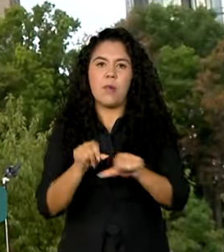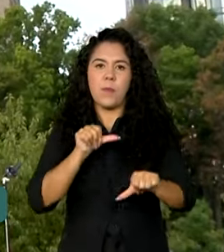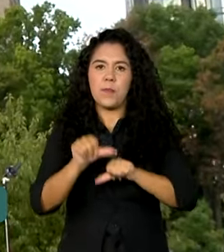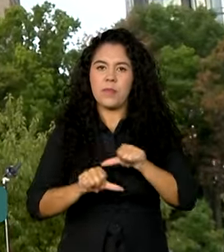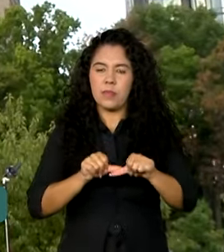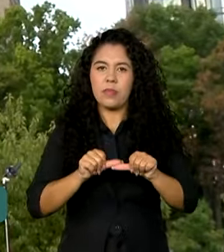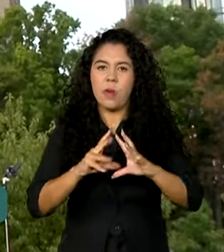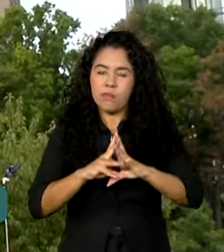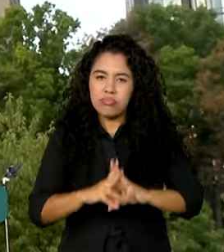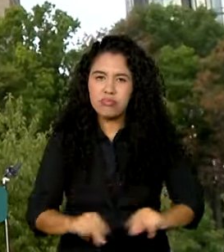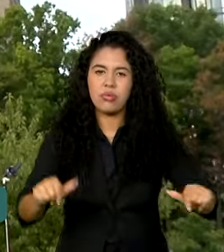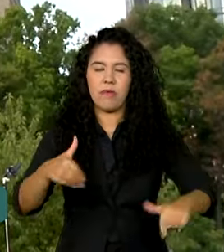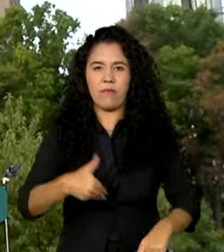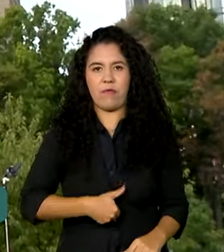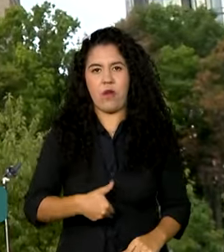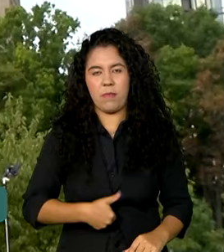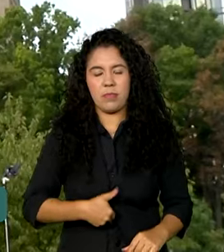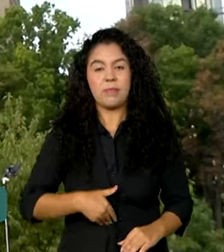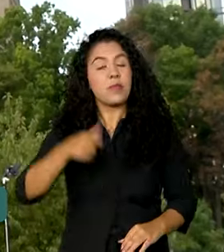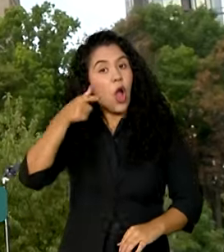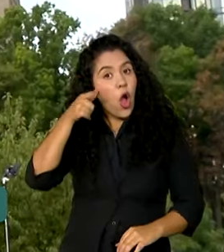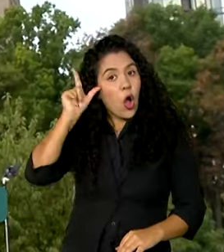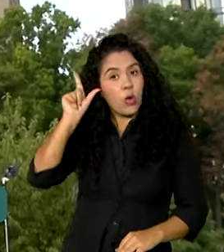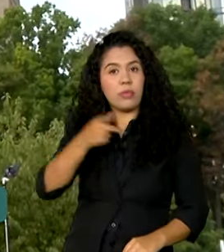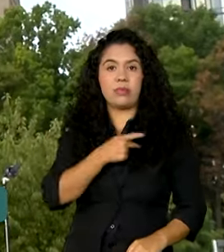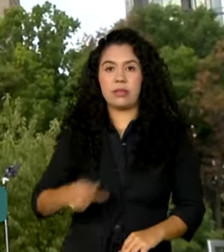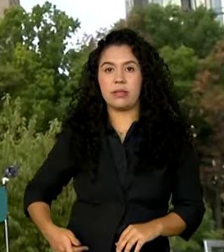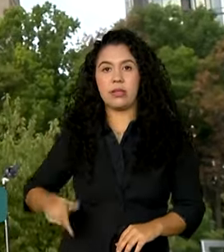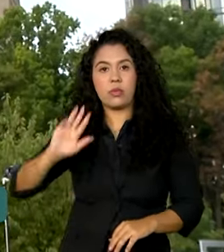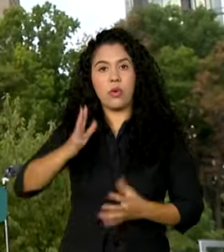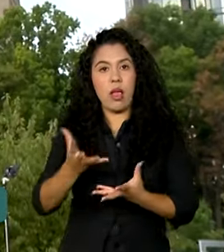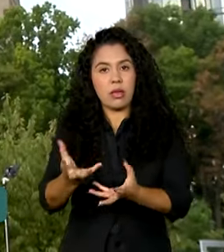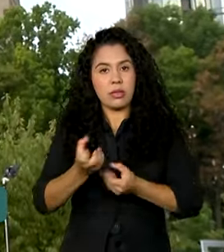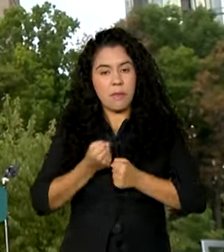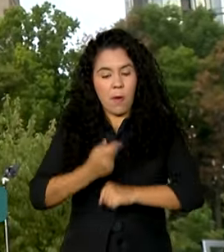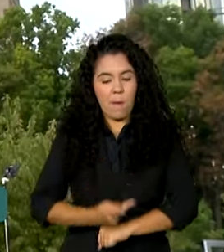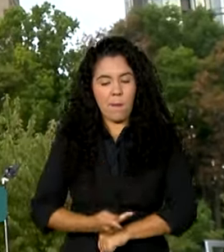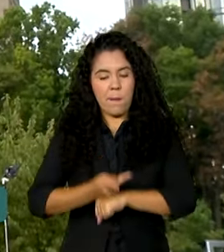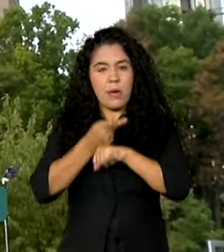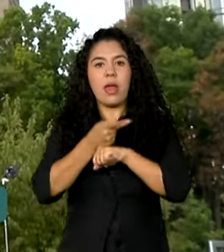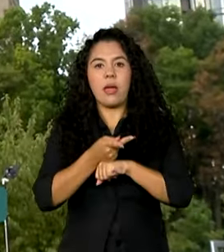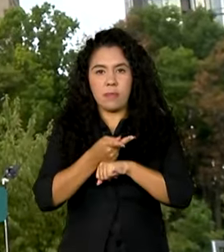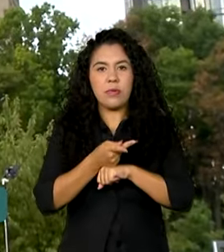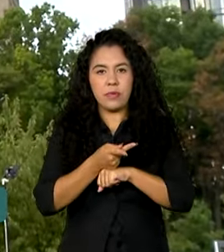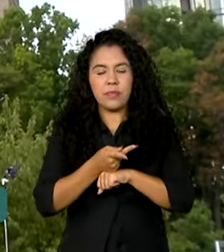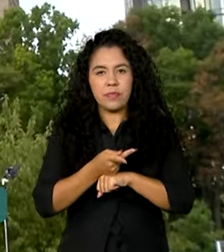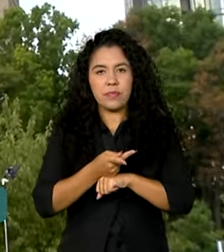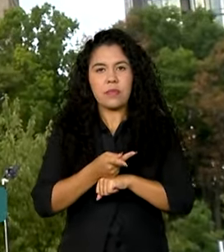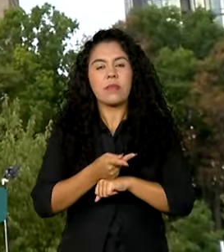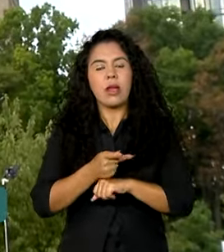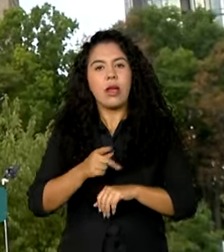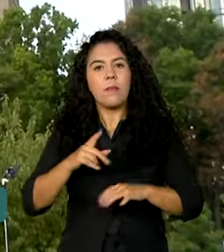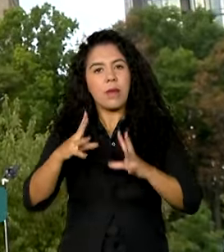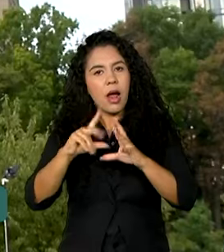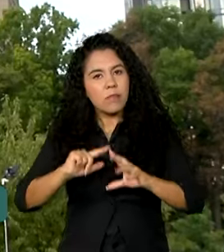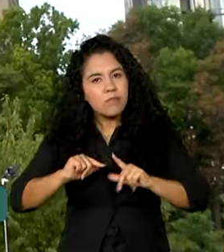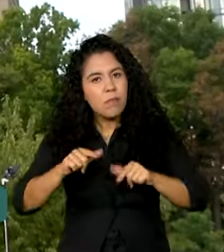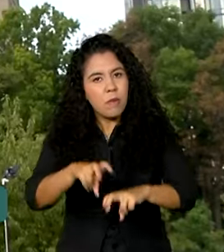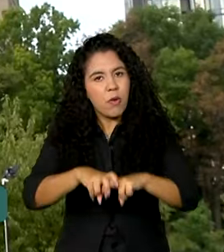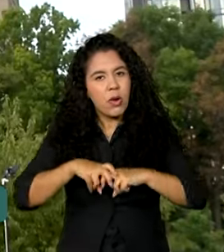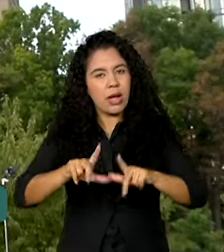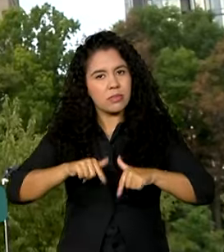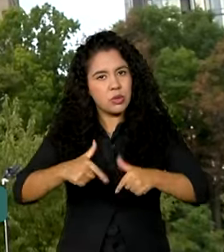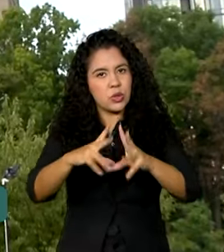ontem, o presidente foi homenageado aqui em Nova Iorque com um prêmio pelo seu trabalho no combate à fome no Brasil, né?